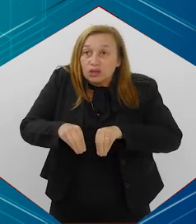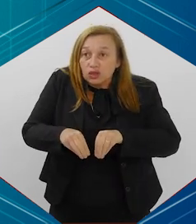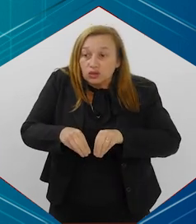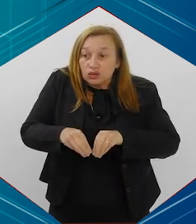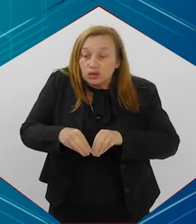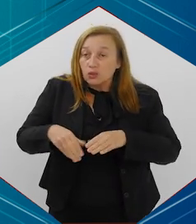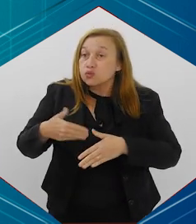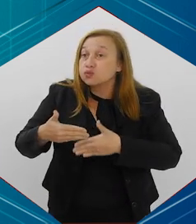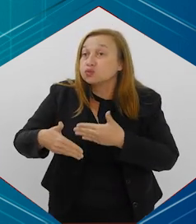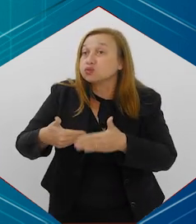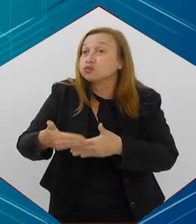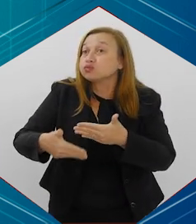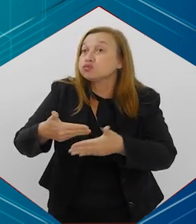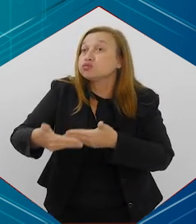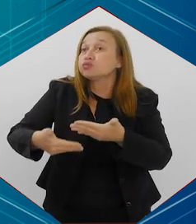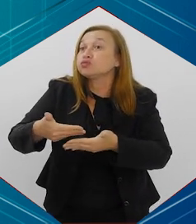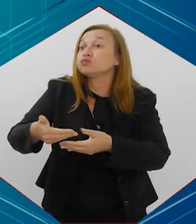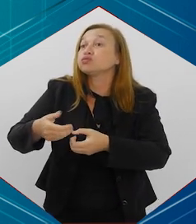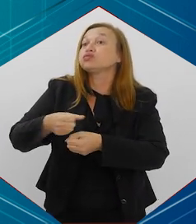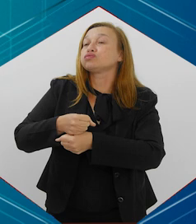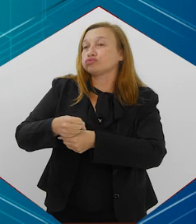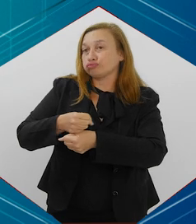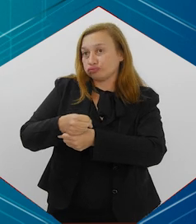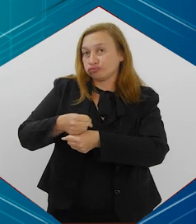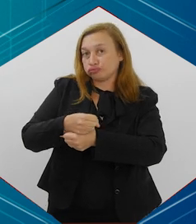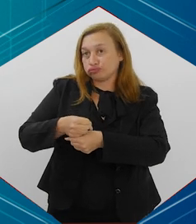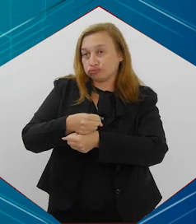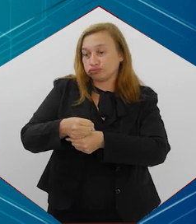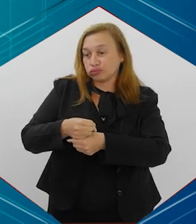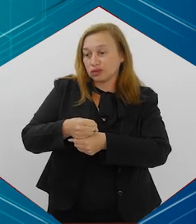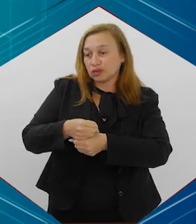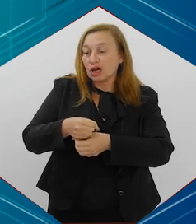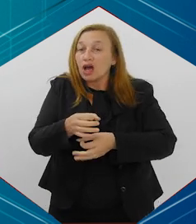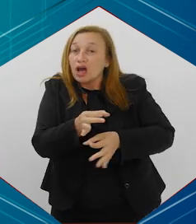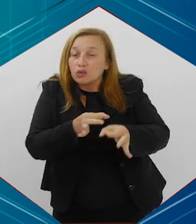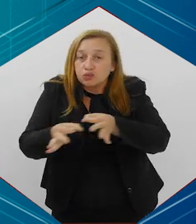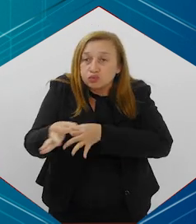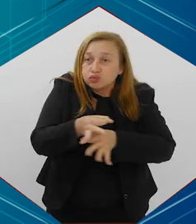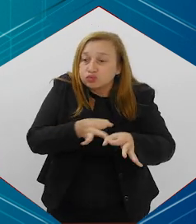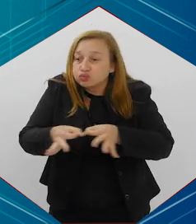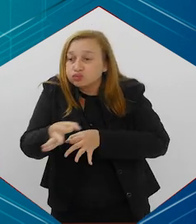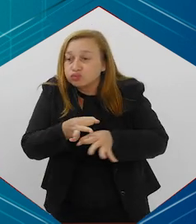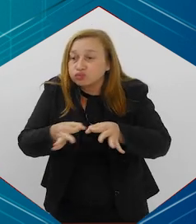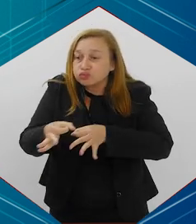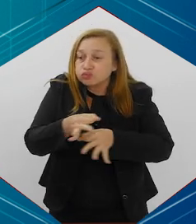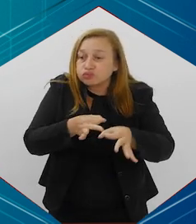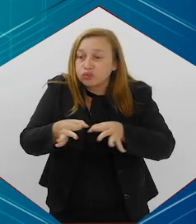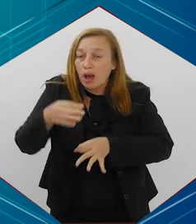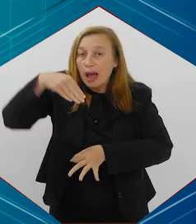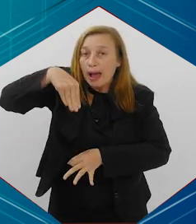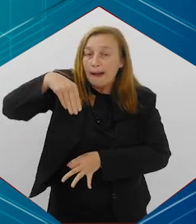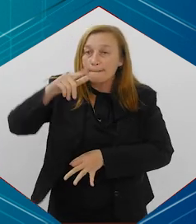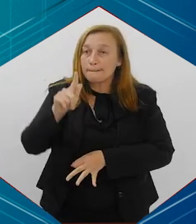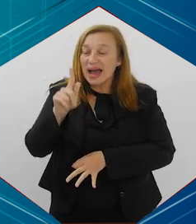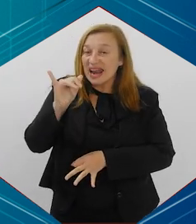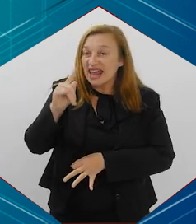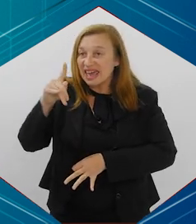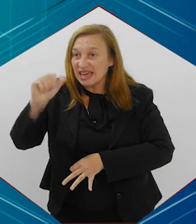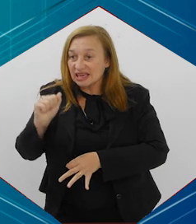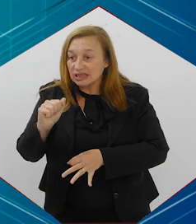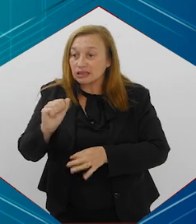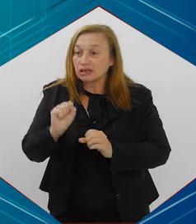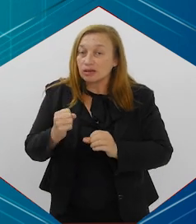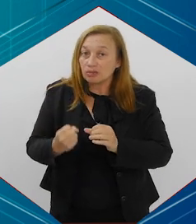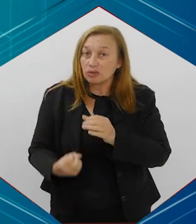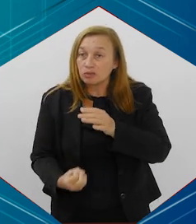aparecendo, desenvolvendo a célula maligna que se multiplica e forma um tumor, né? Um câncer